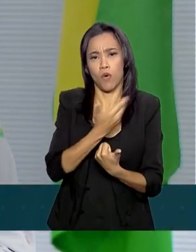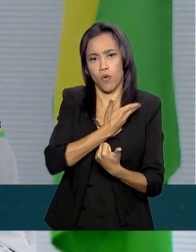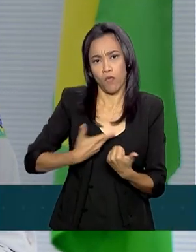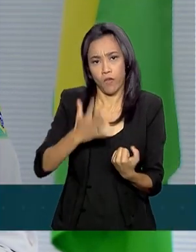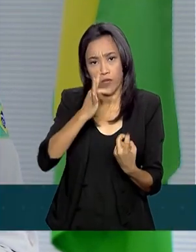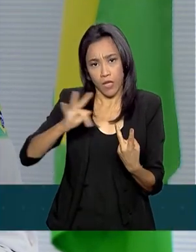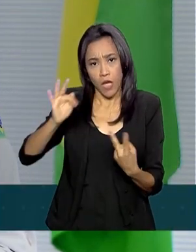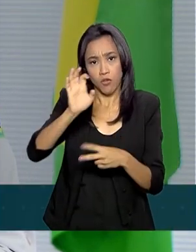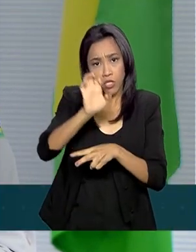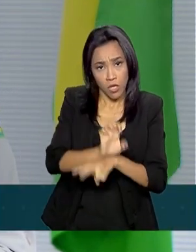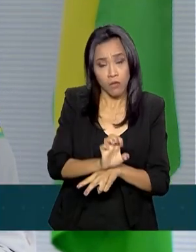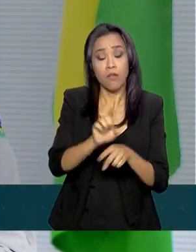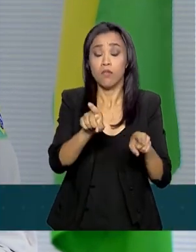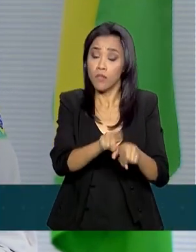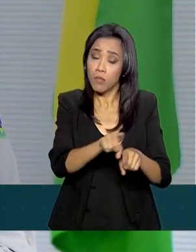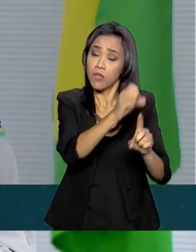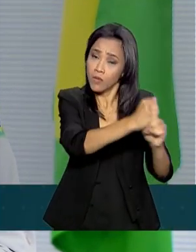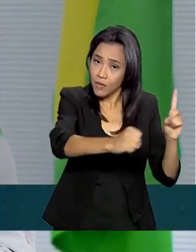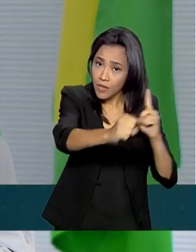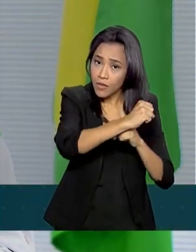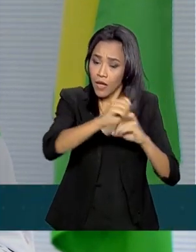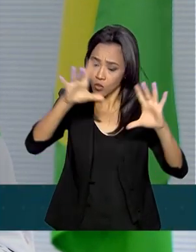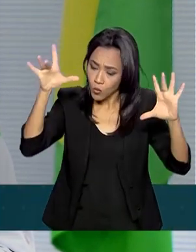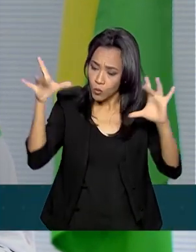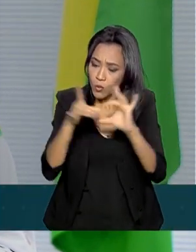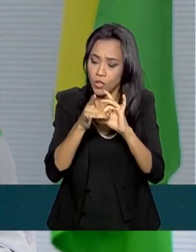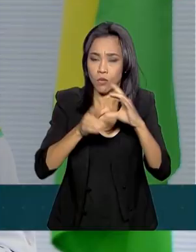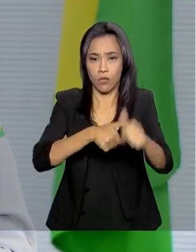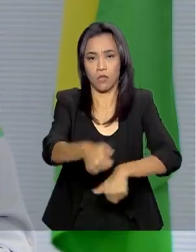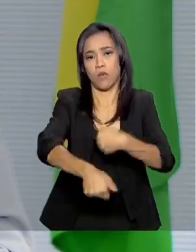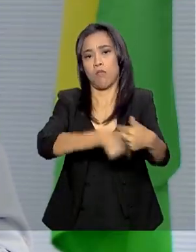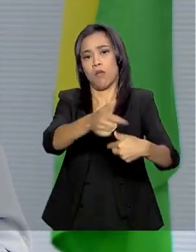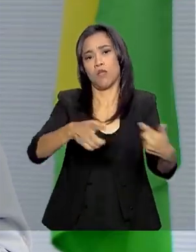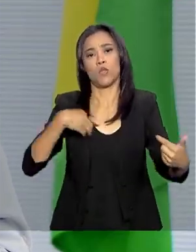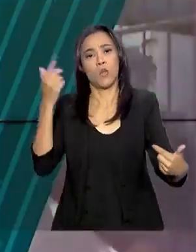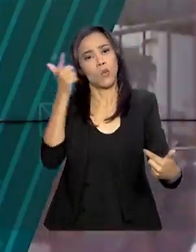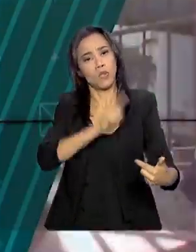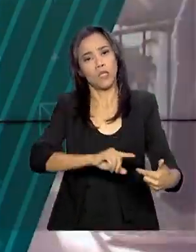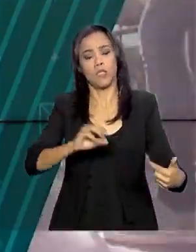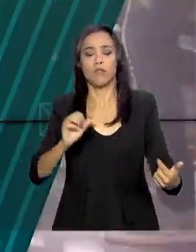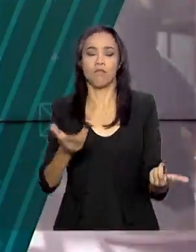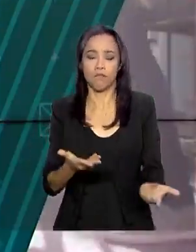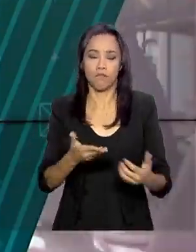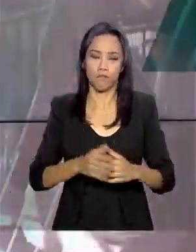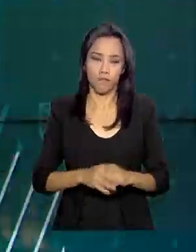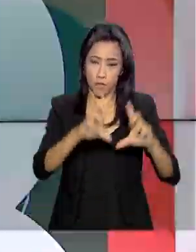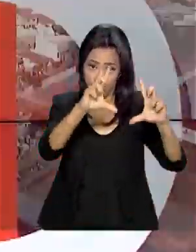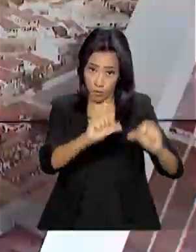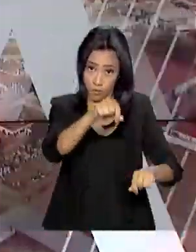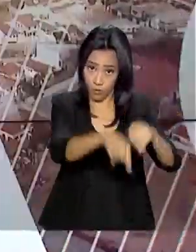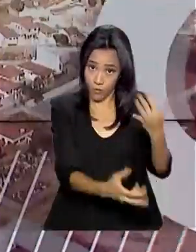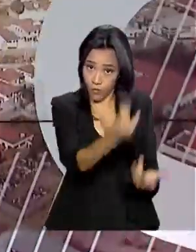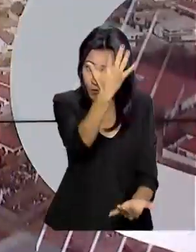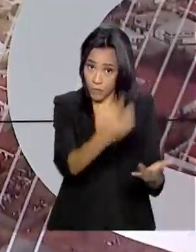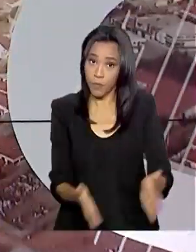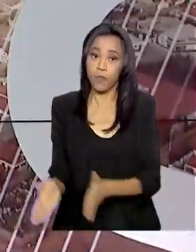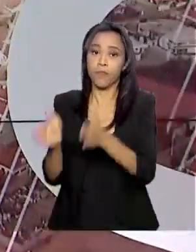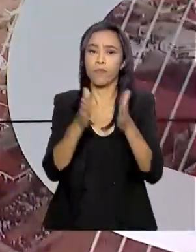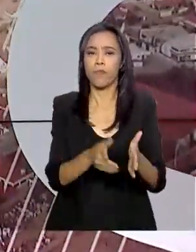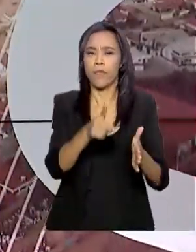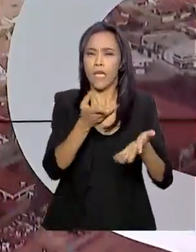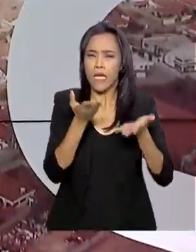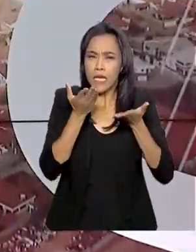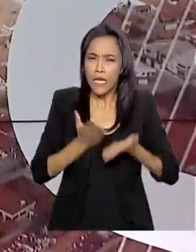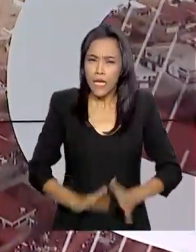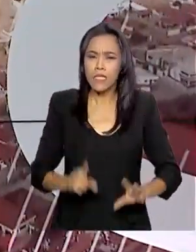municipais e da sociedade civil trabalhando integrado para que a gente consiga fazer esse enfrentamento. Cresceu a emissão de debêntures